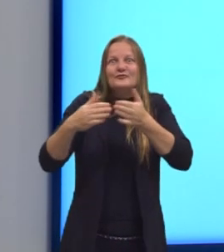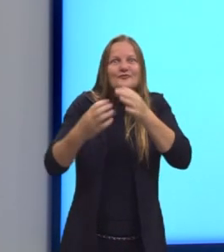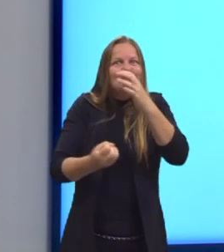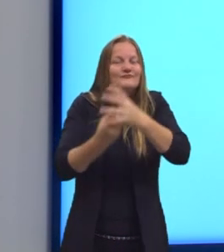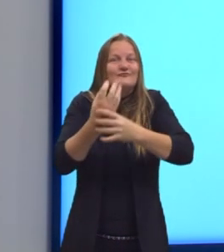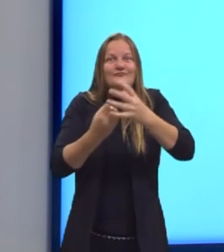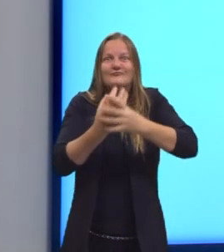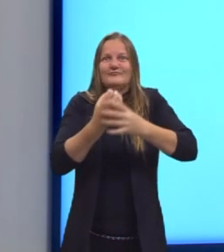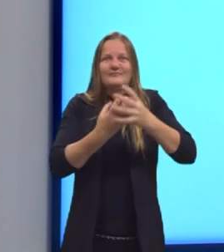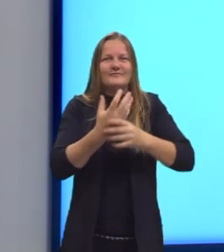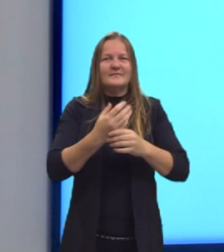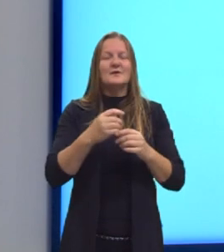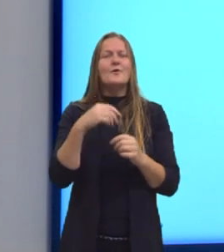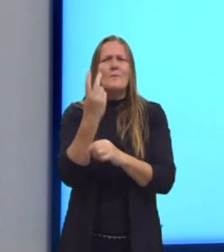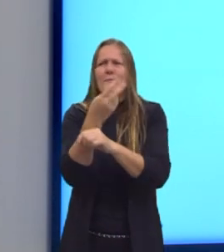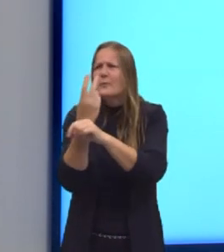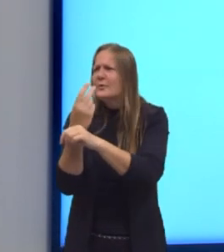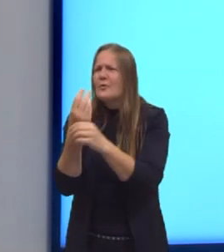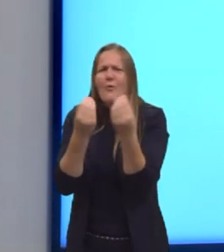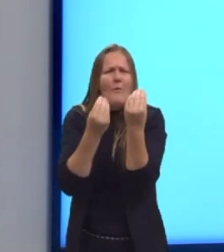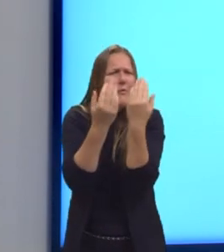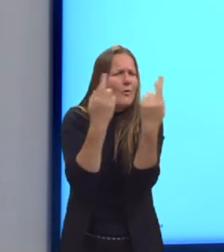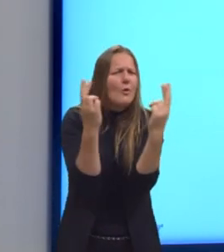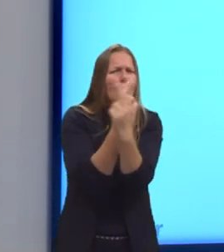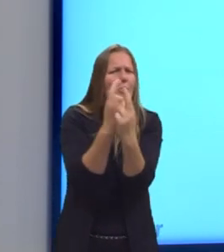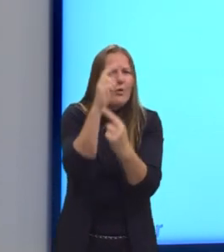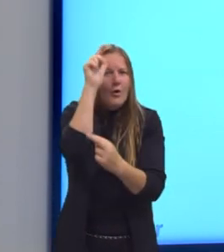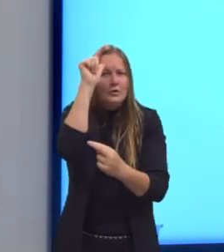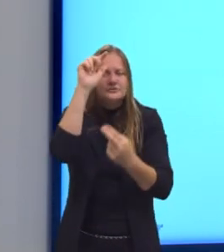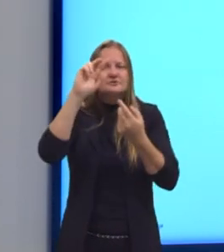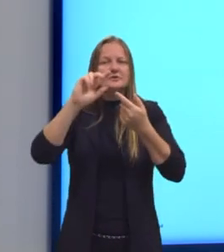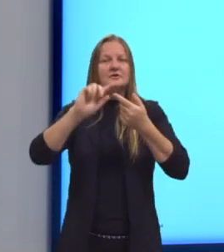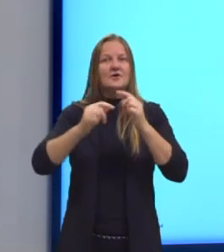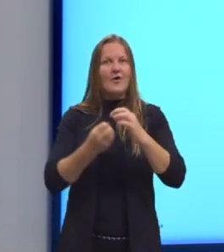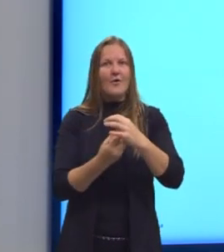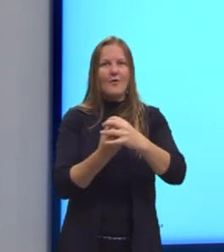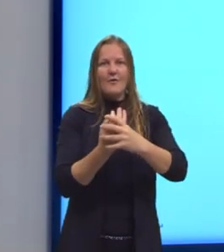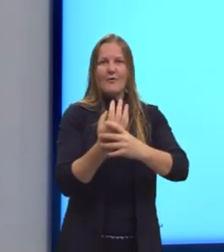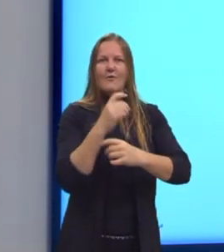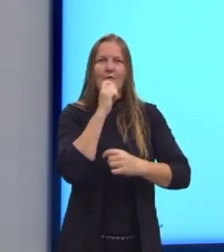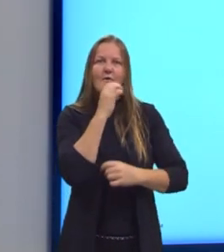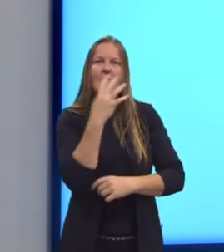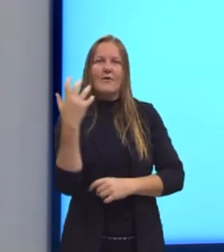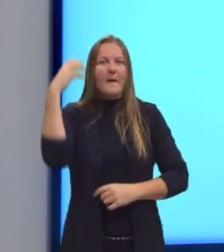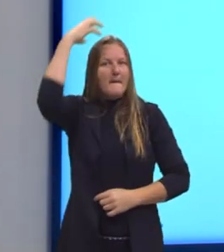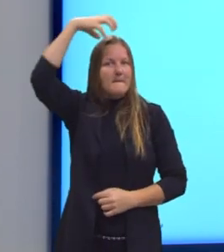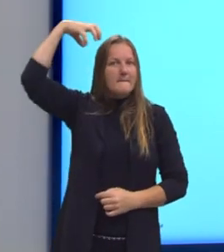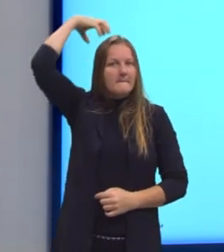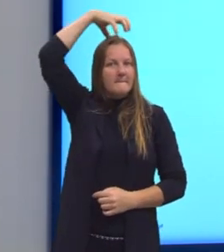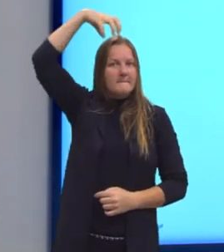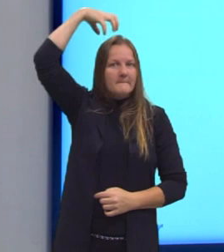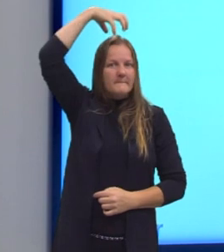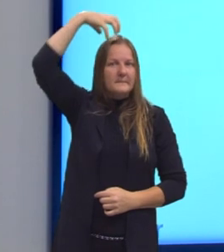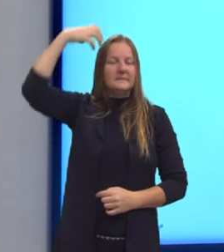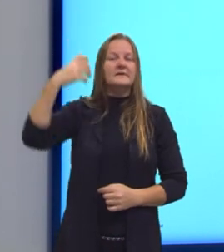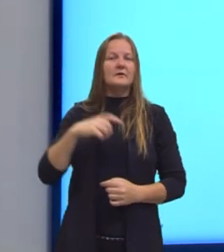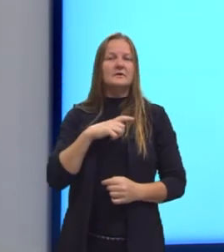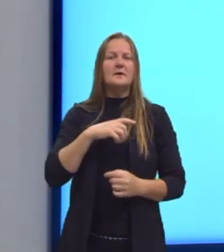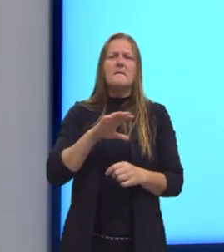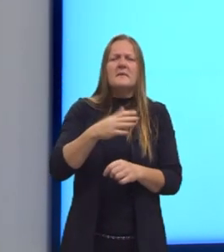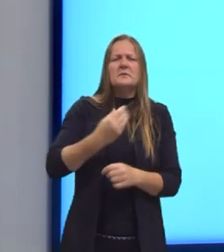buscando proporções a partir da natureza. O Pitágoras, então, que viveu ali entre